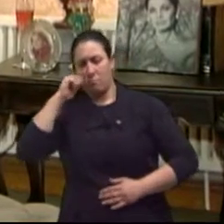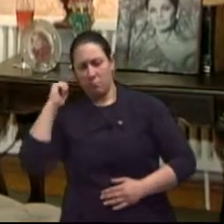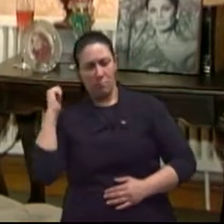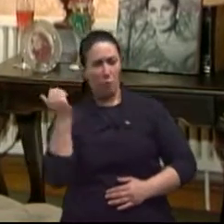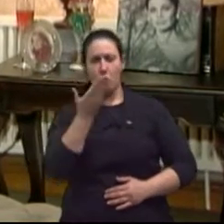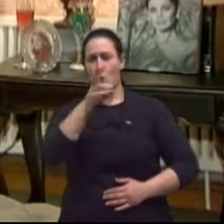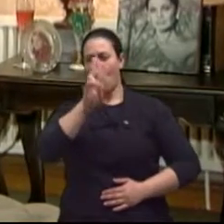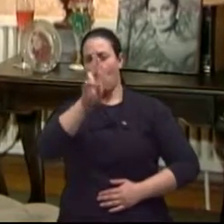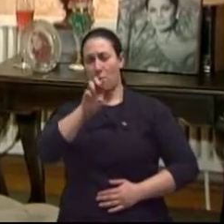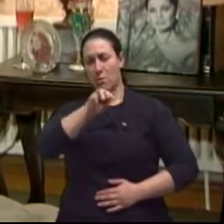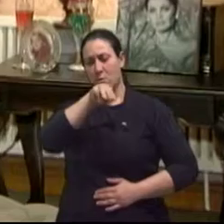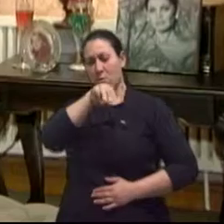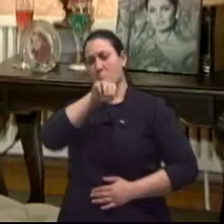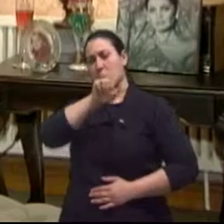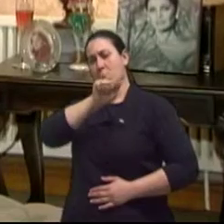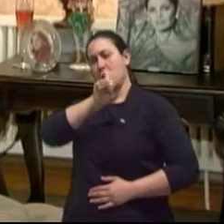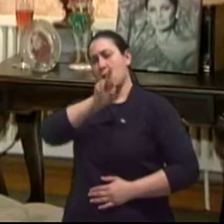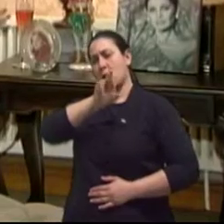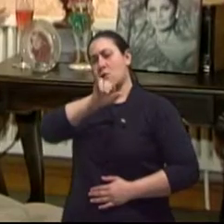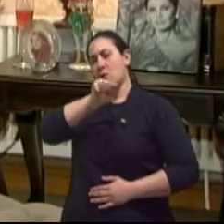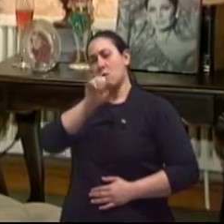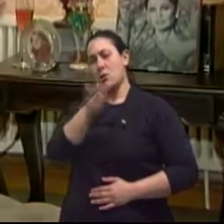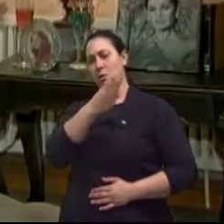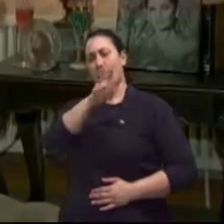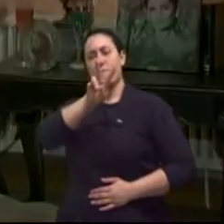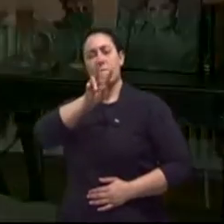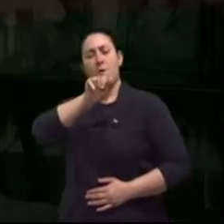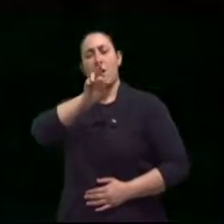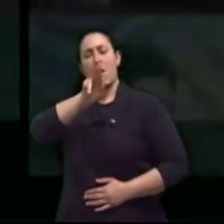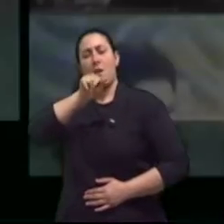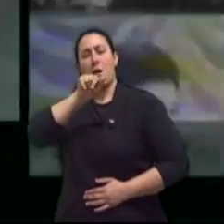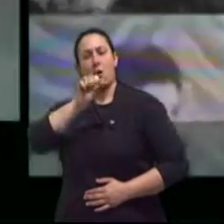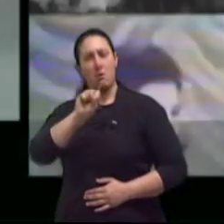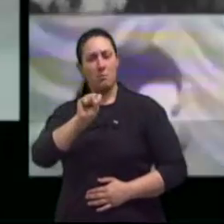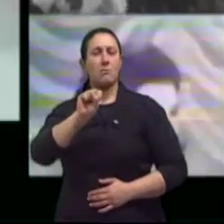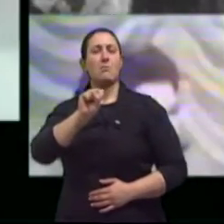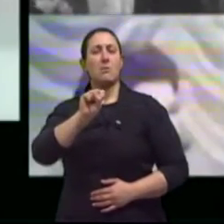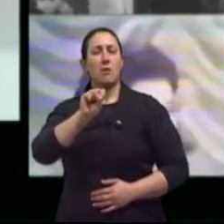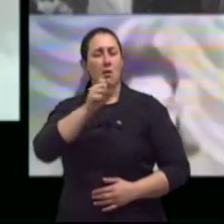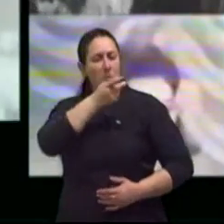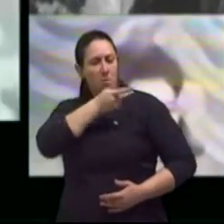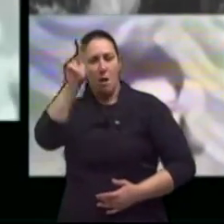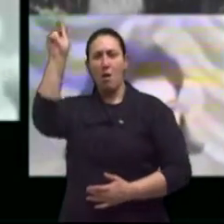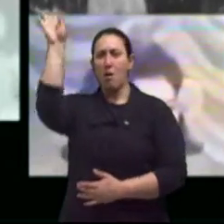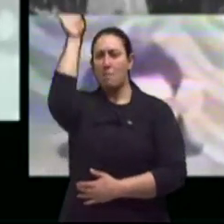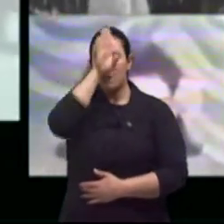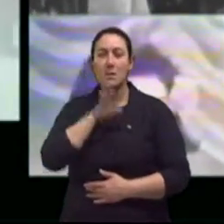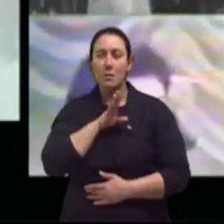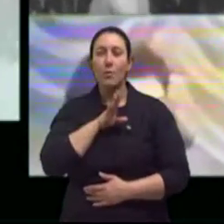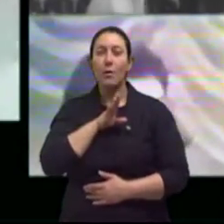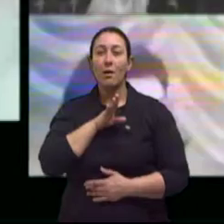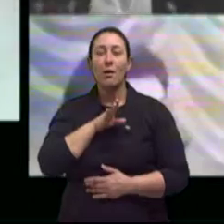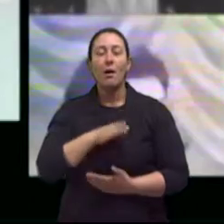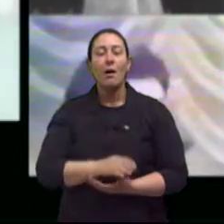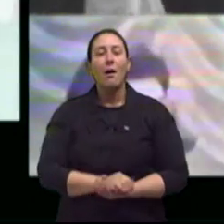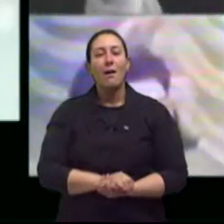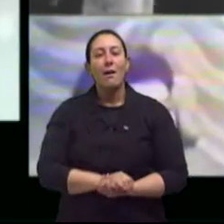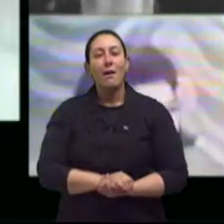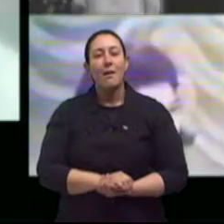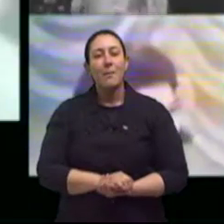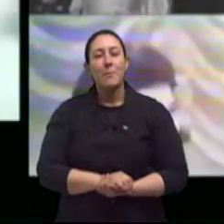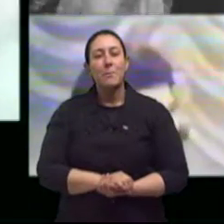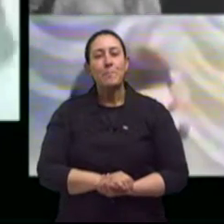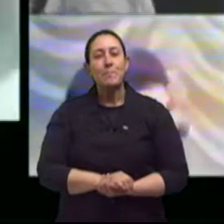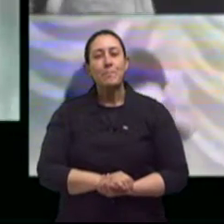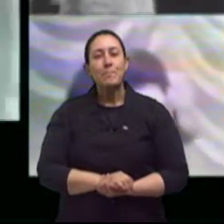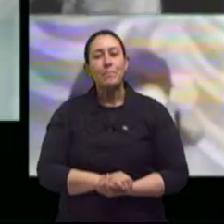Vargas, do Brasil. Miss Universo, por 1963, é